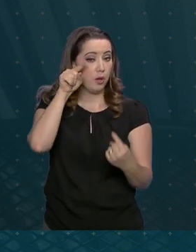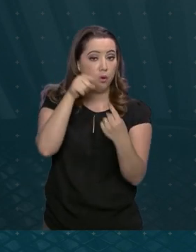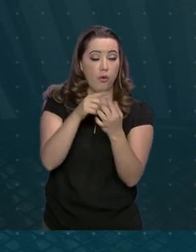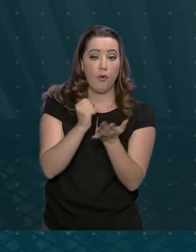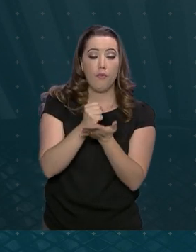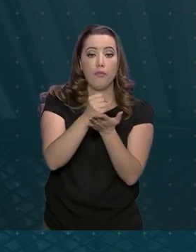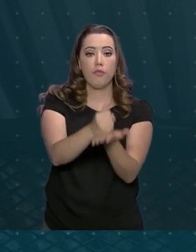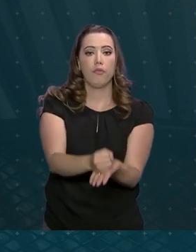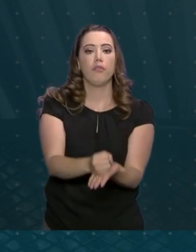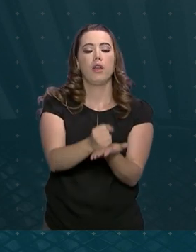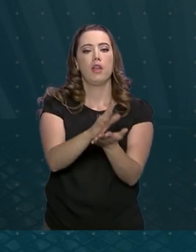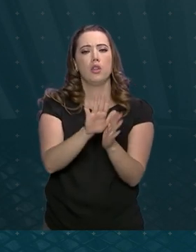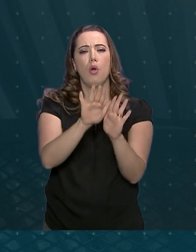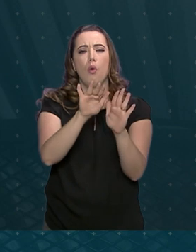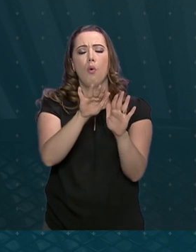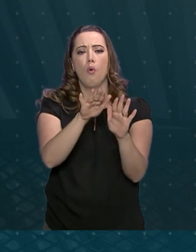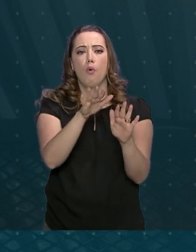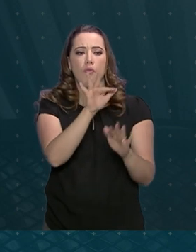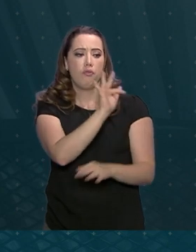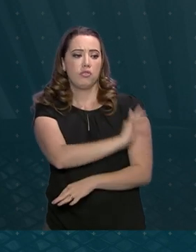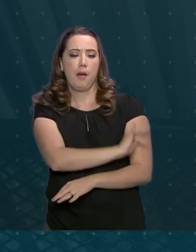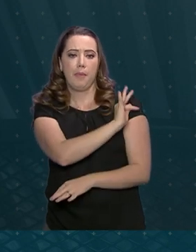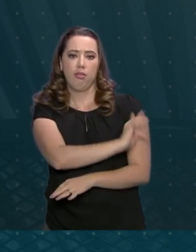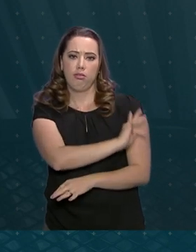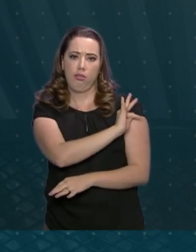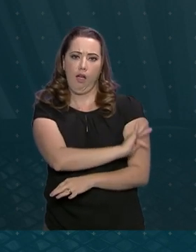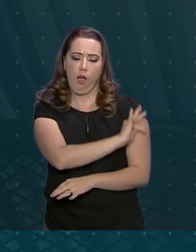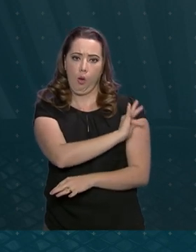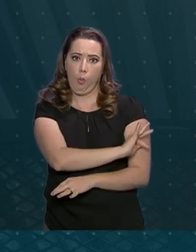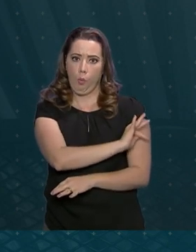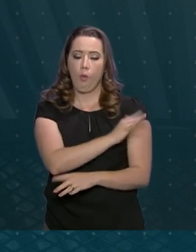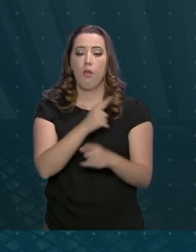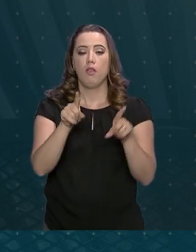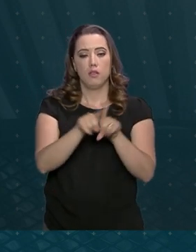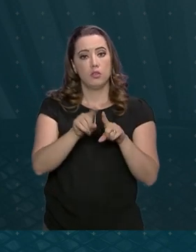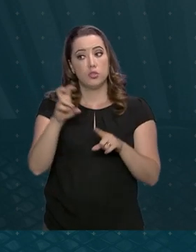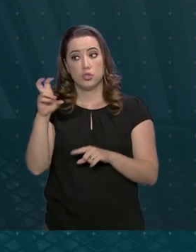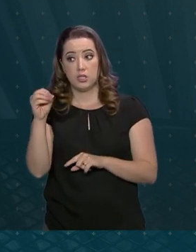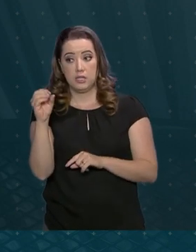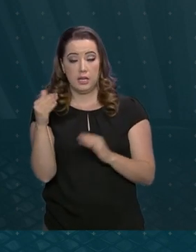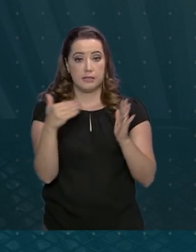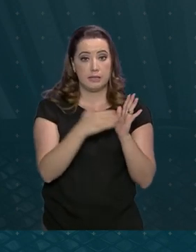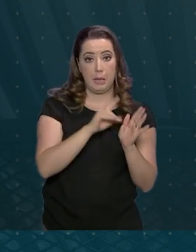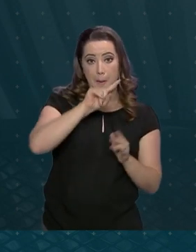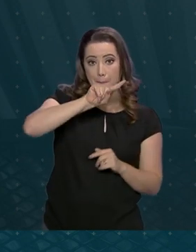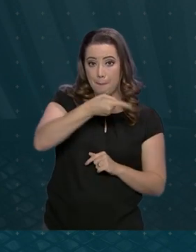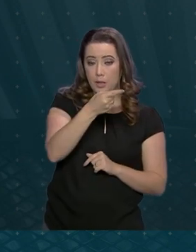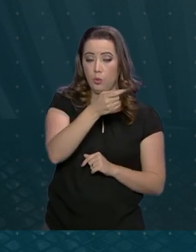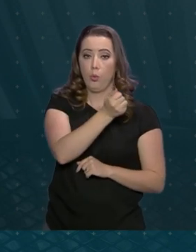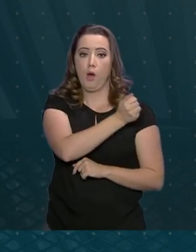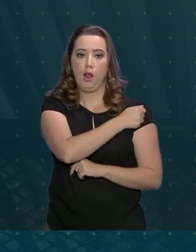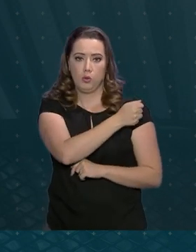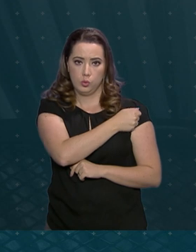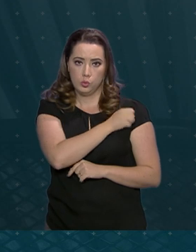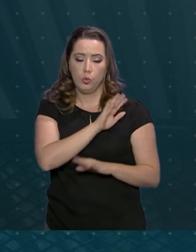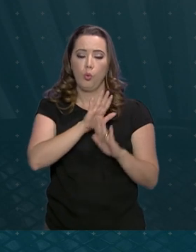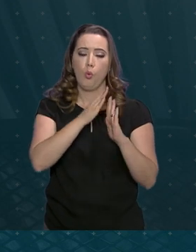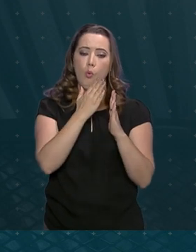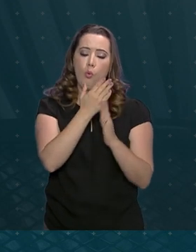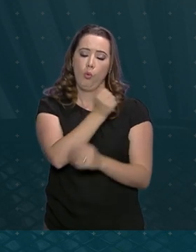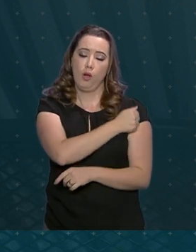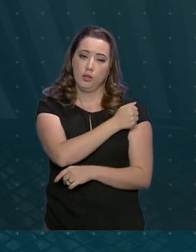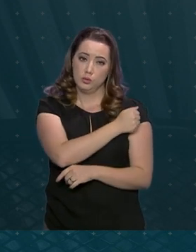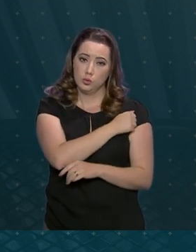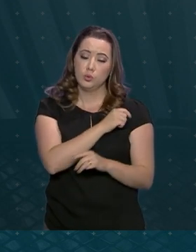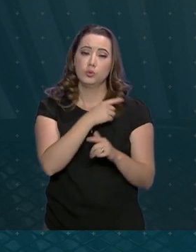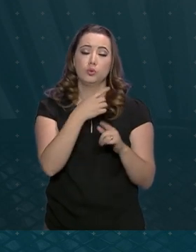finais do ensino fundamental, que tenham entre 500 e 1.000 alunos com estudantes em situação de vulnerabilidade social e que